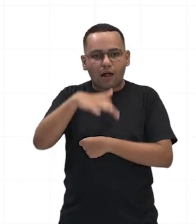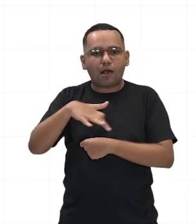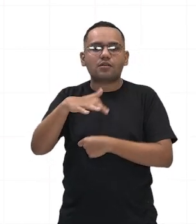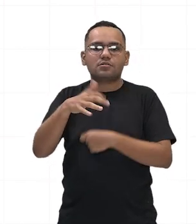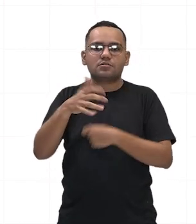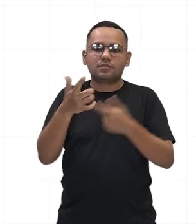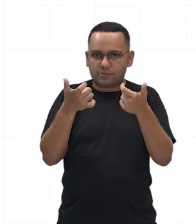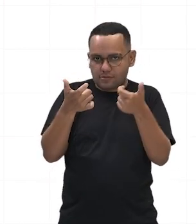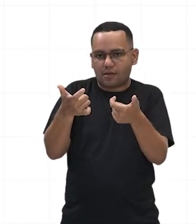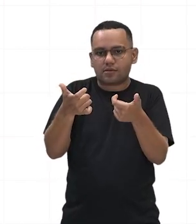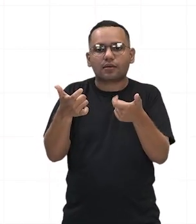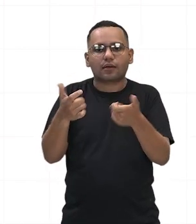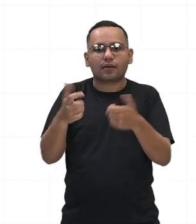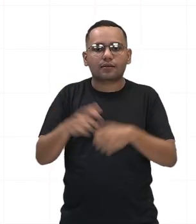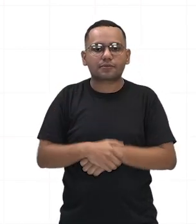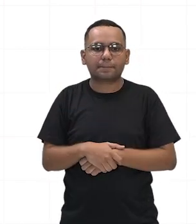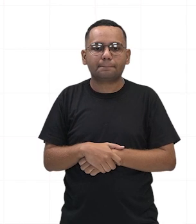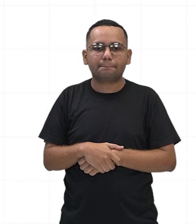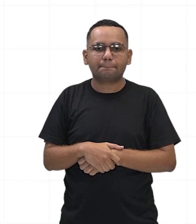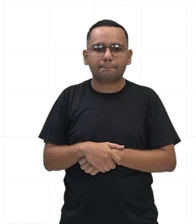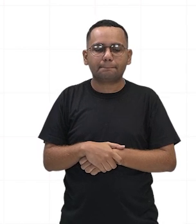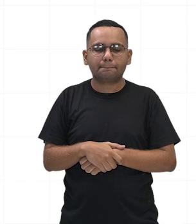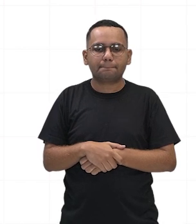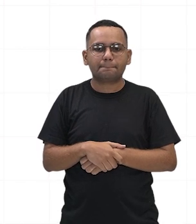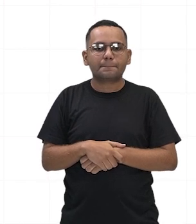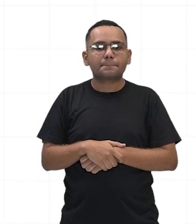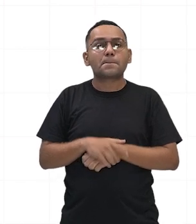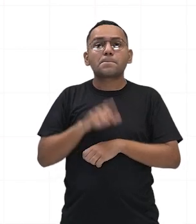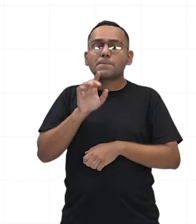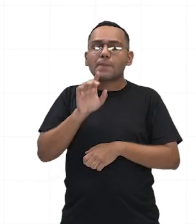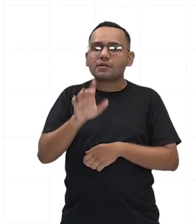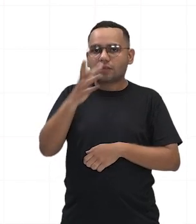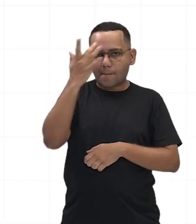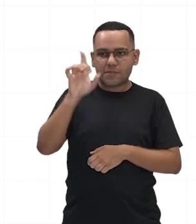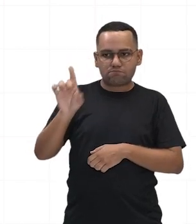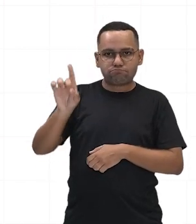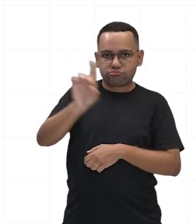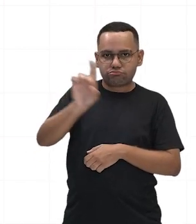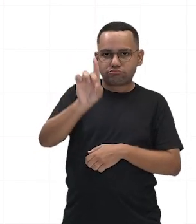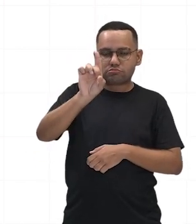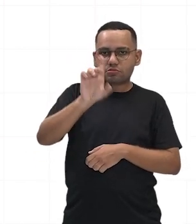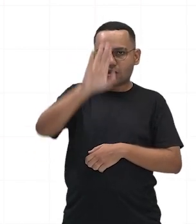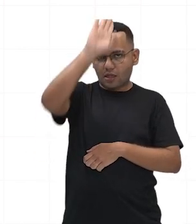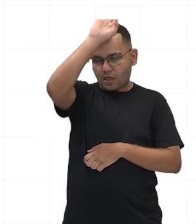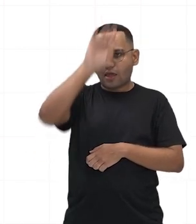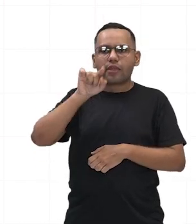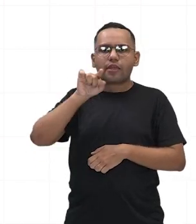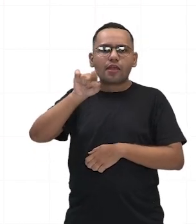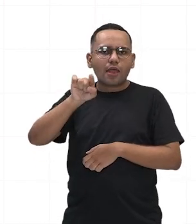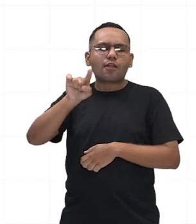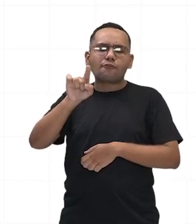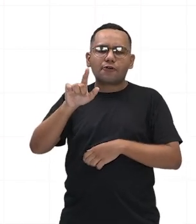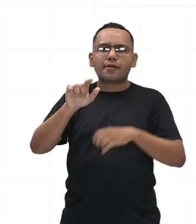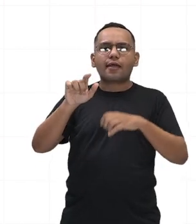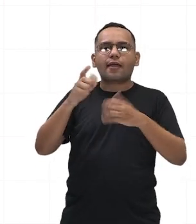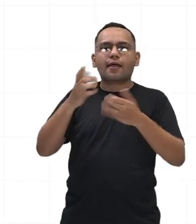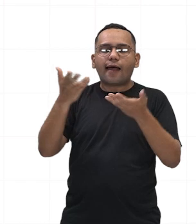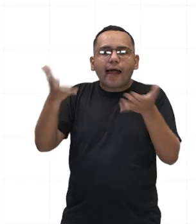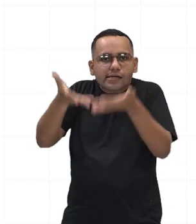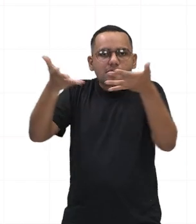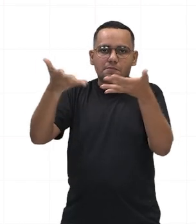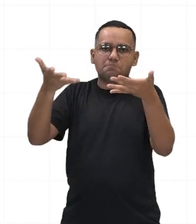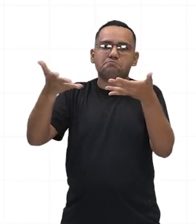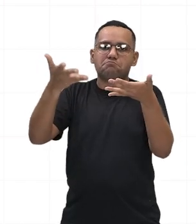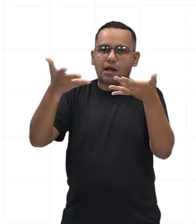Roma, sendo aclamado ditador romano durante seu governo. César promoveu uma reforma